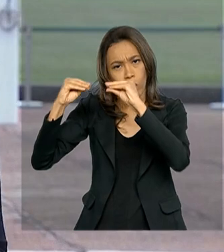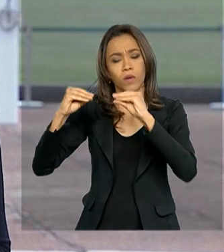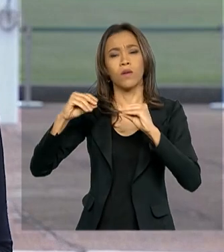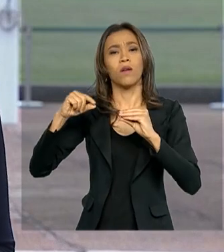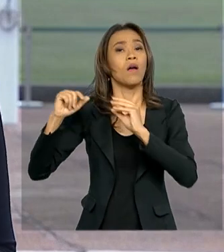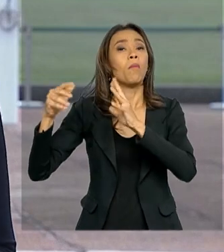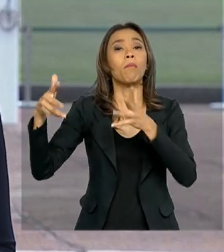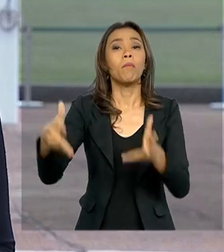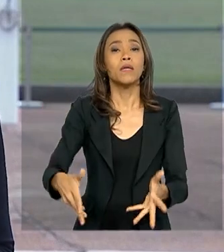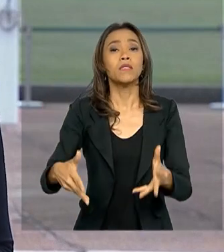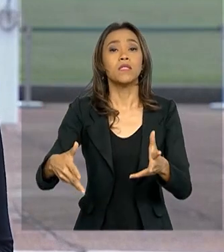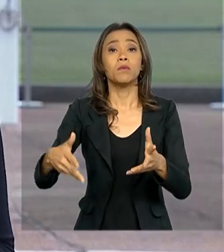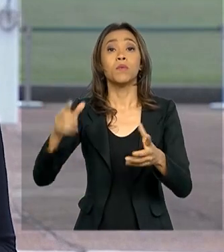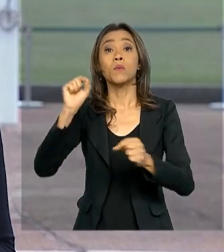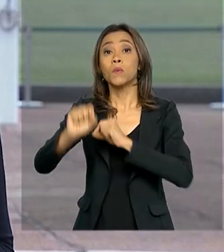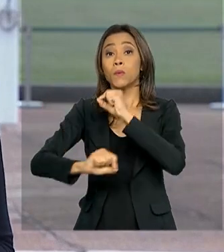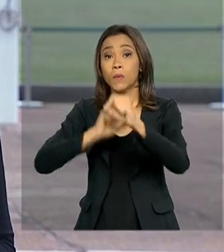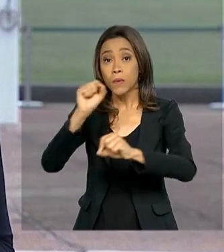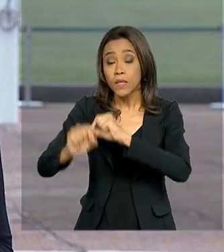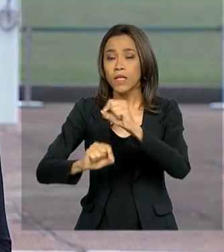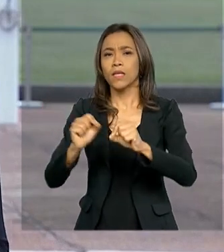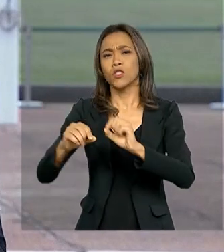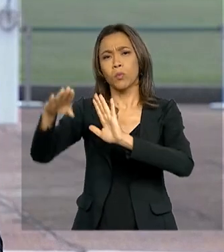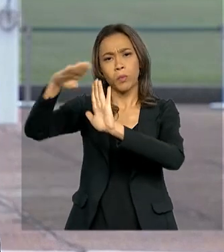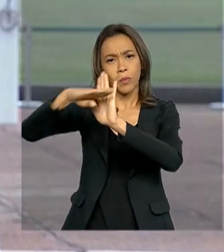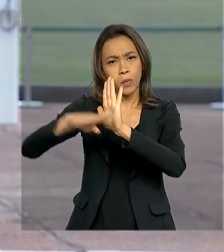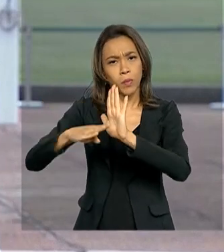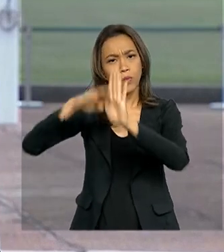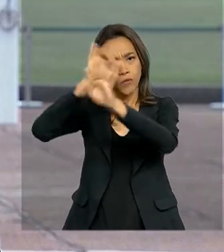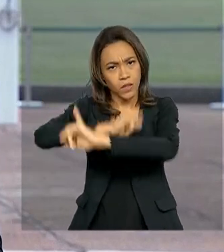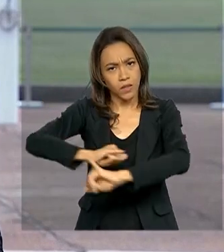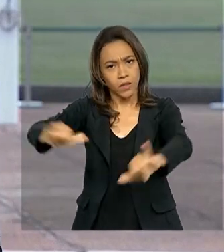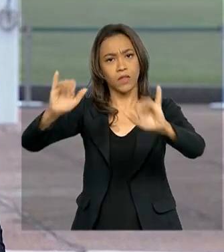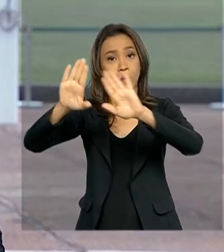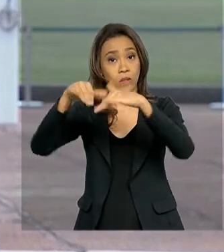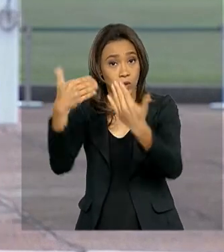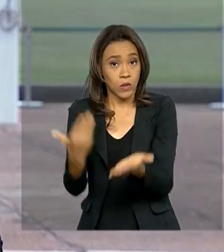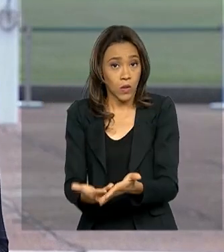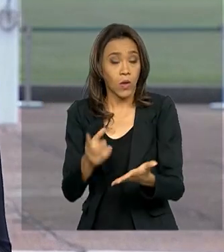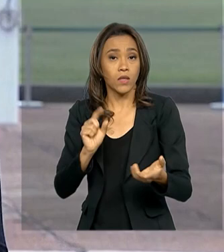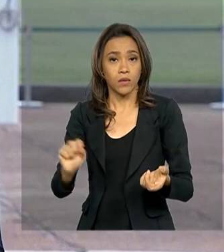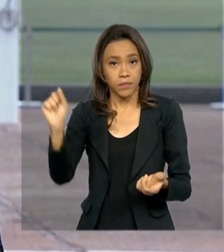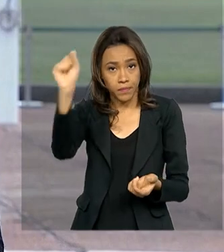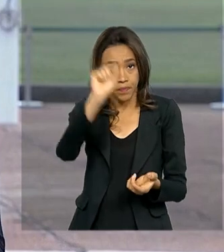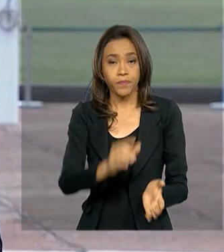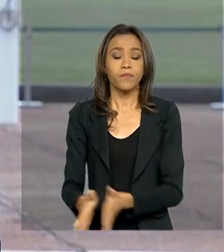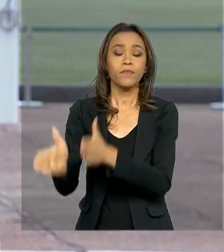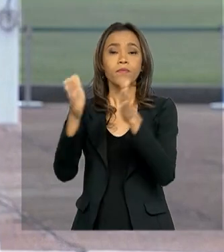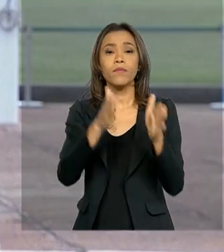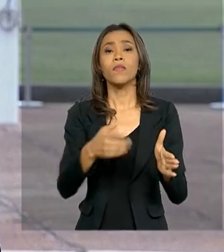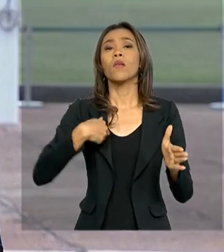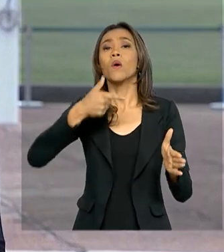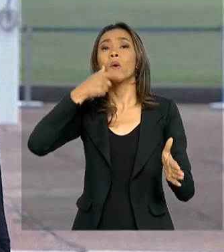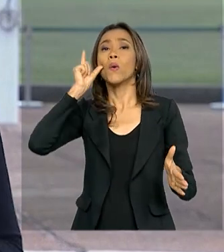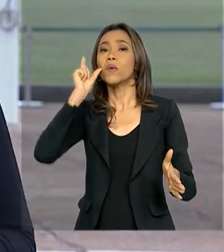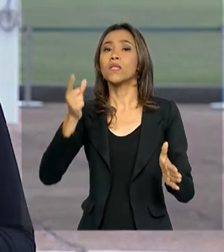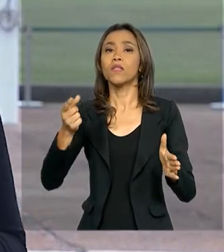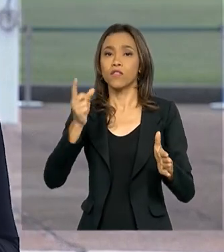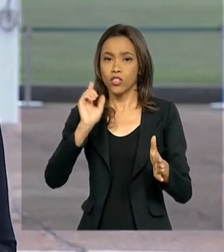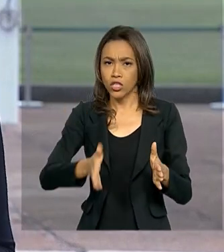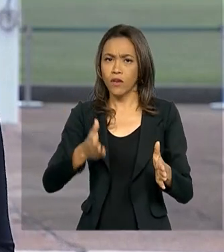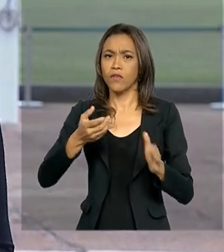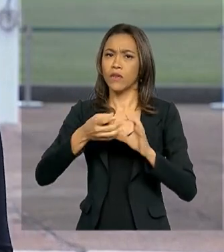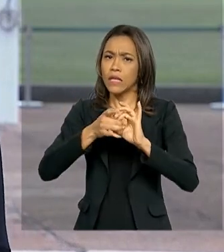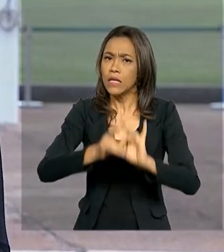programa Educação Conectada nas Escolas. E ontem foi anunciada a liberação total dos recursos que estavam